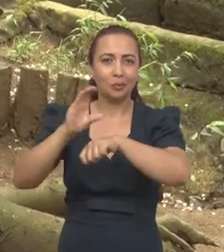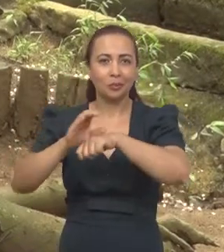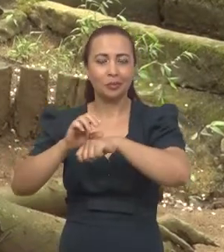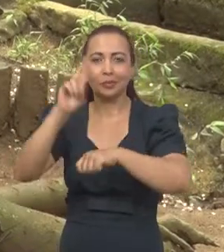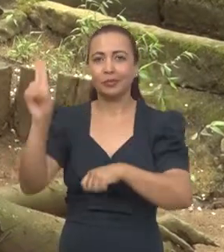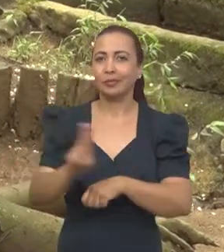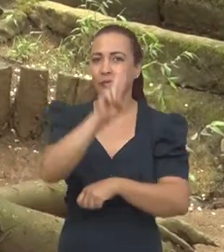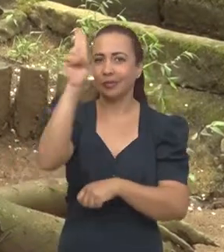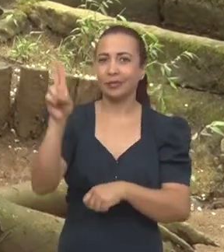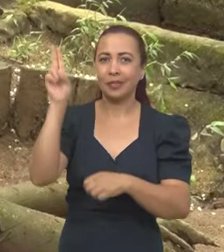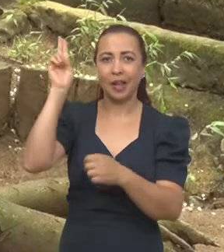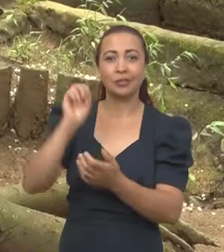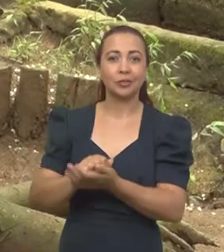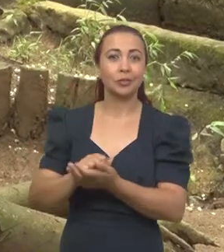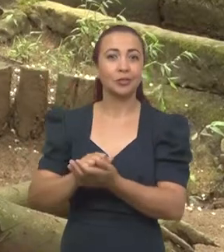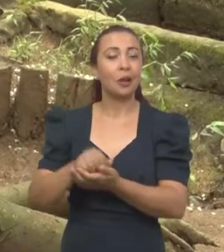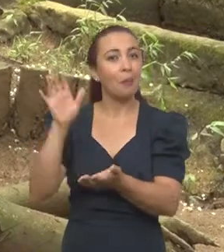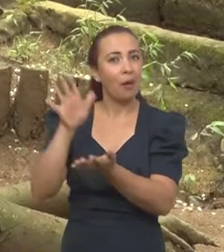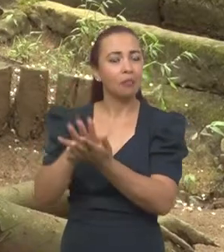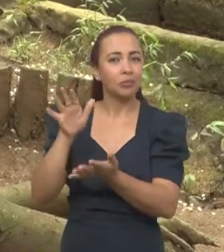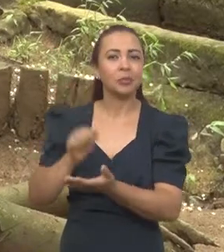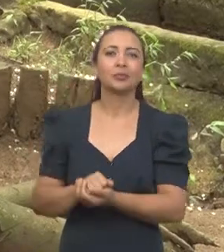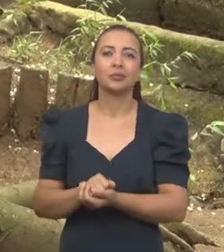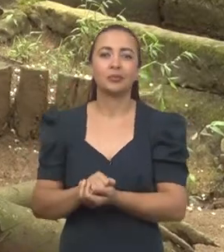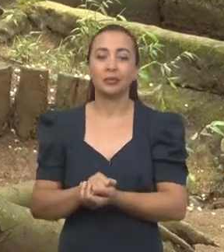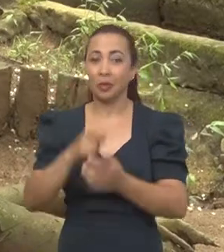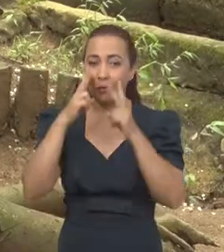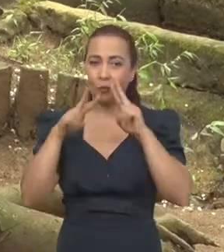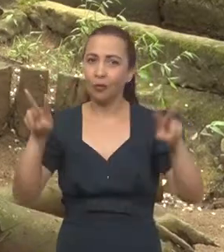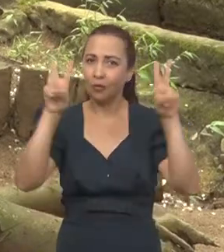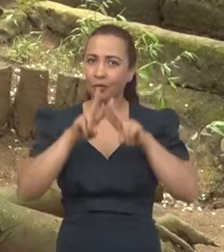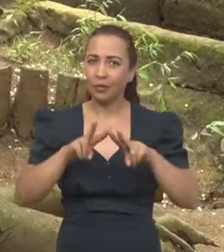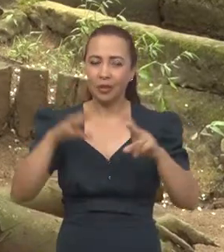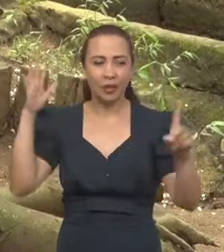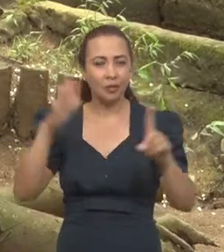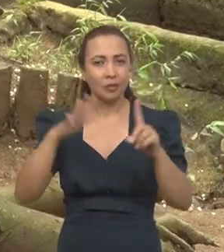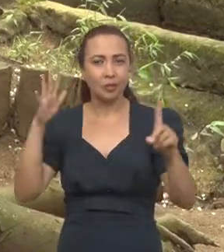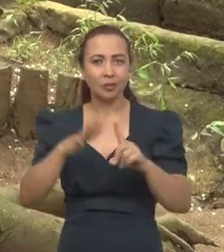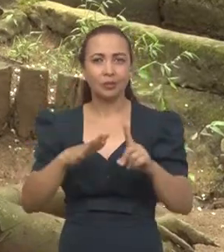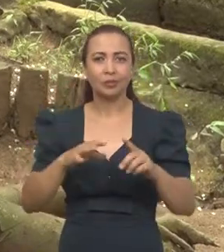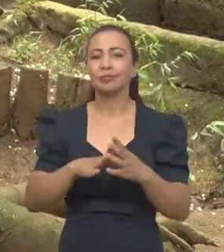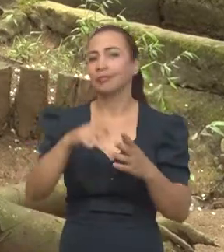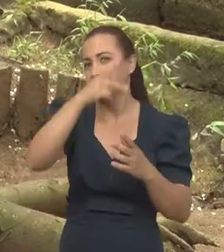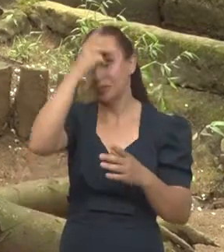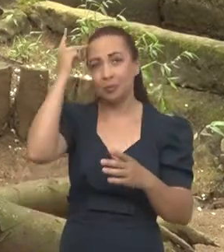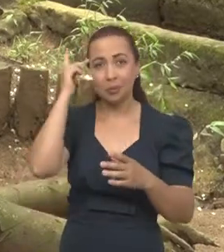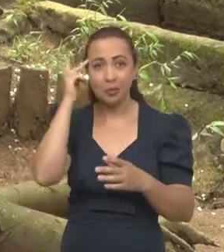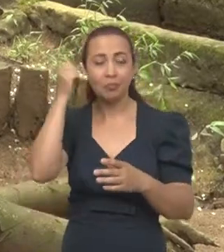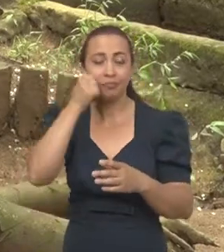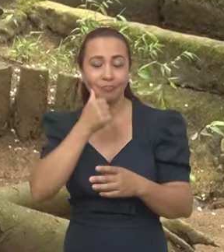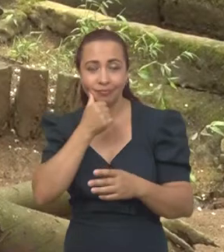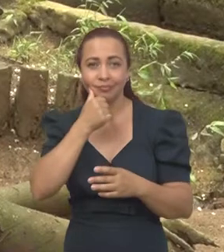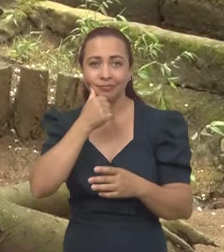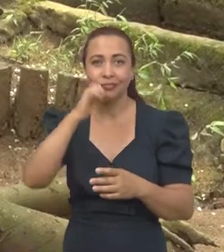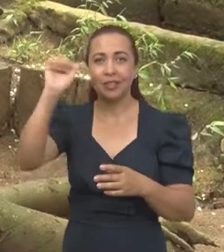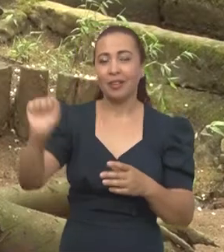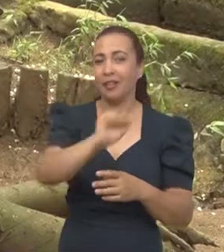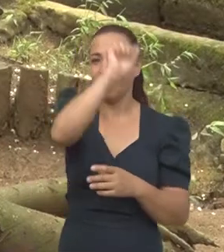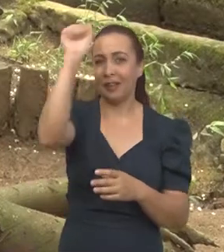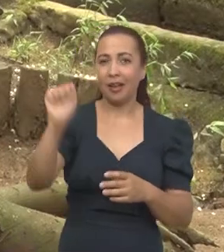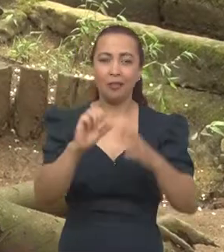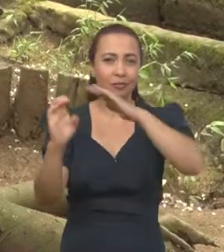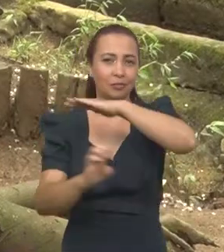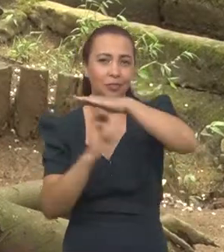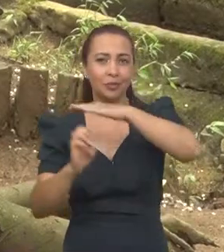Universidade de Pernambuco. A iniciativa visa incentivar e orientar afroempreendedoras na produção de moda na